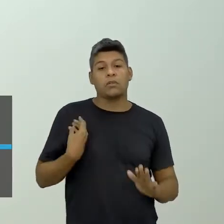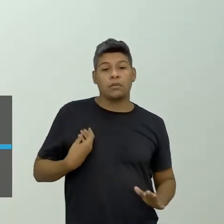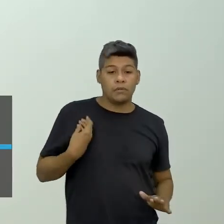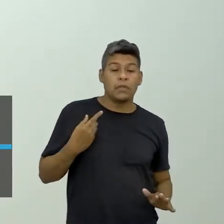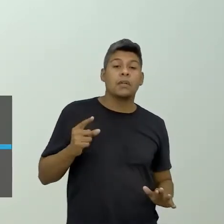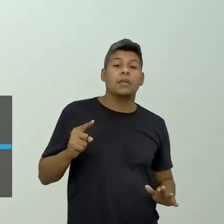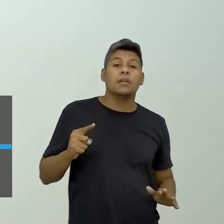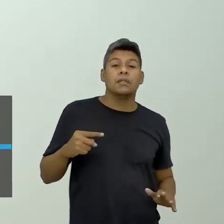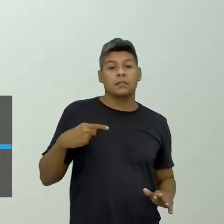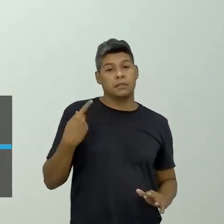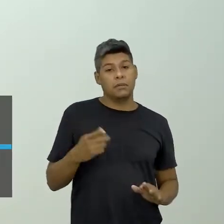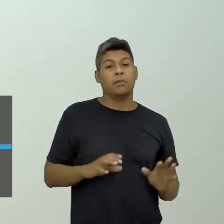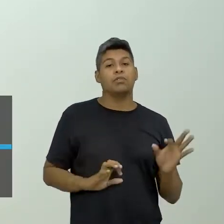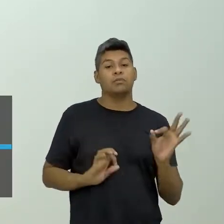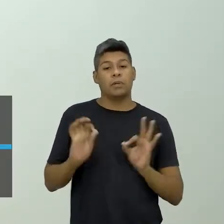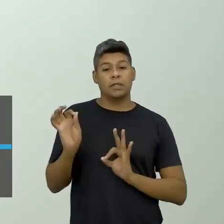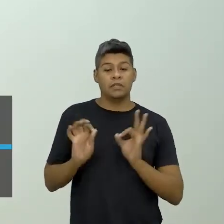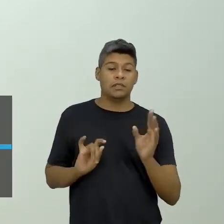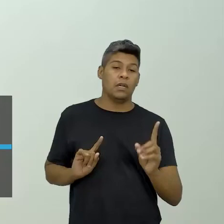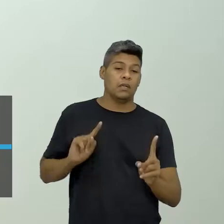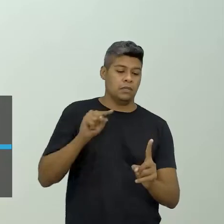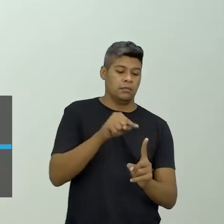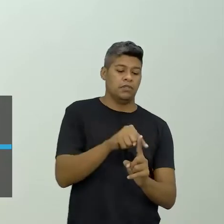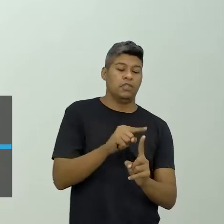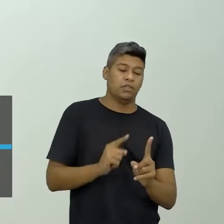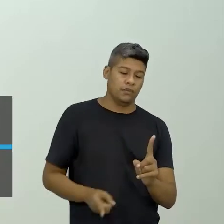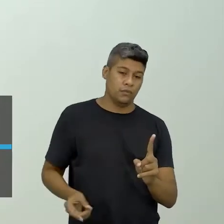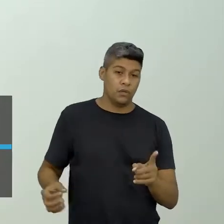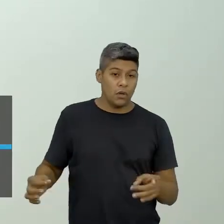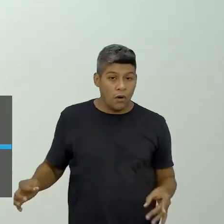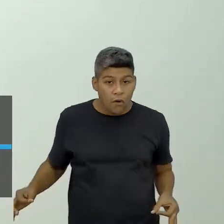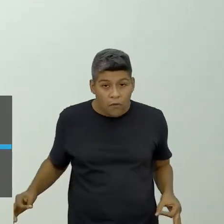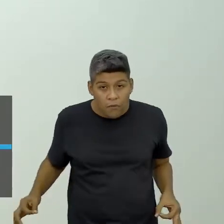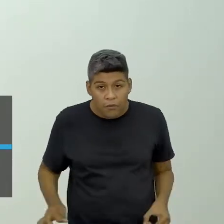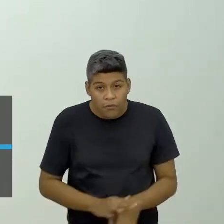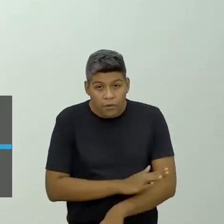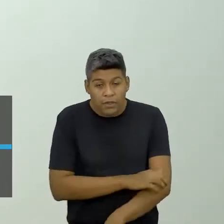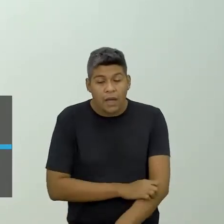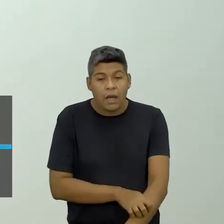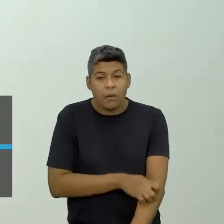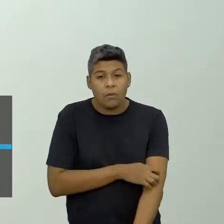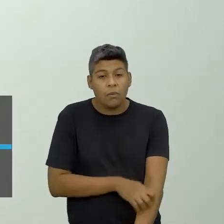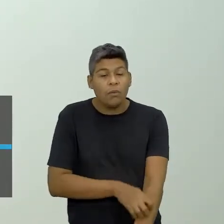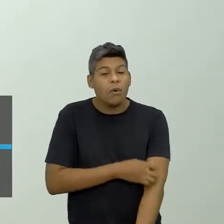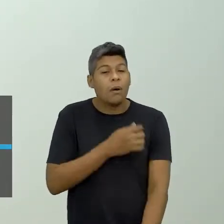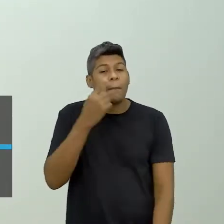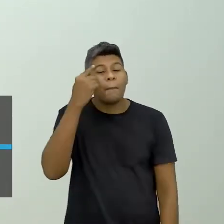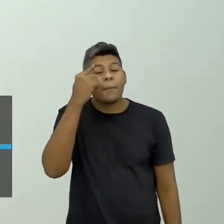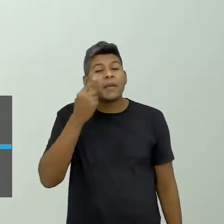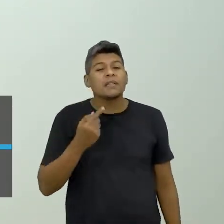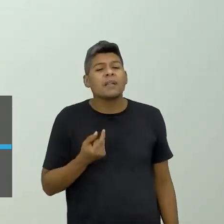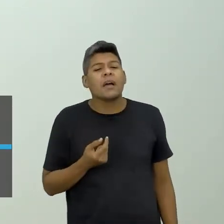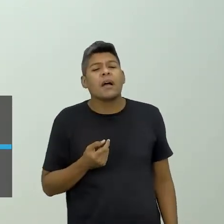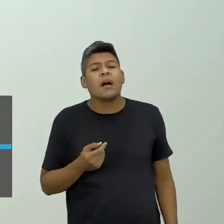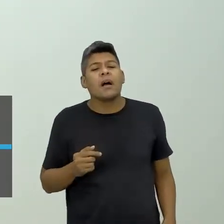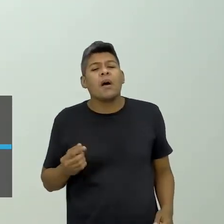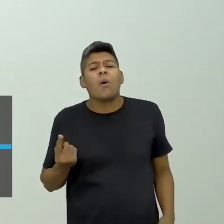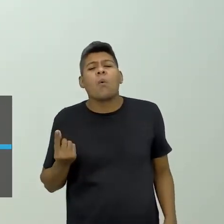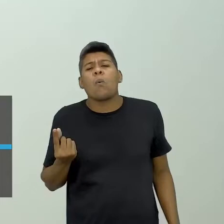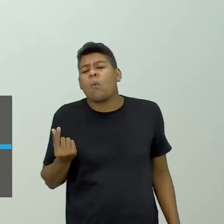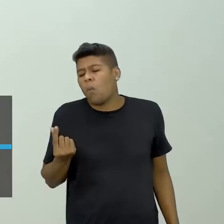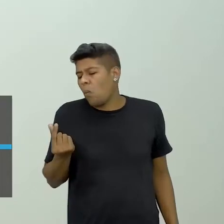depois aí planejar as metas. No final, a gente pensou em quanto, né, quanto eu